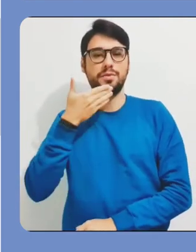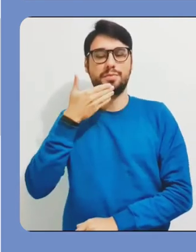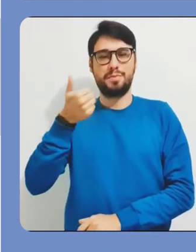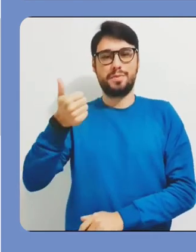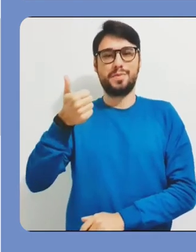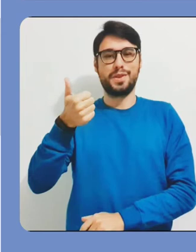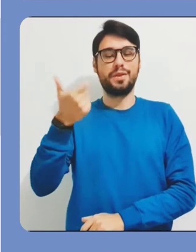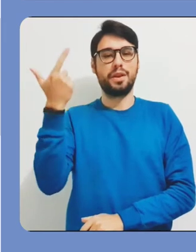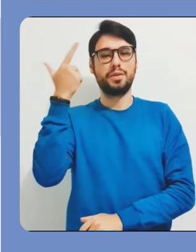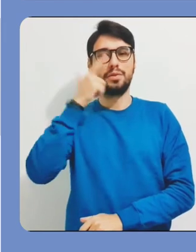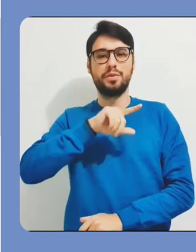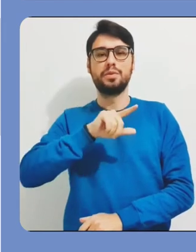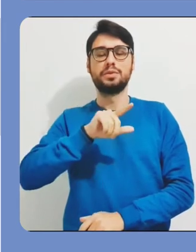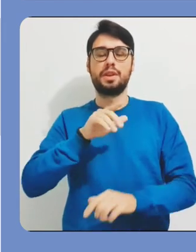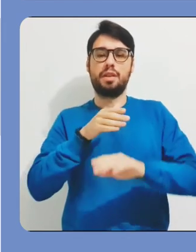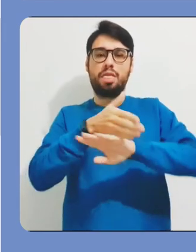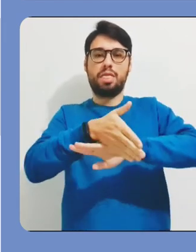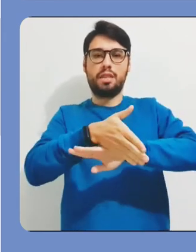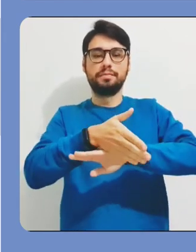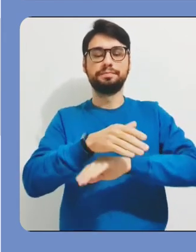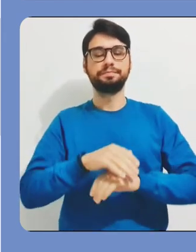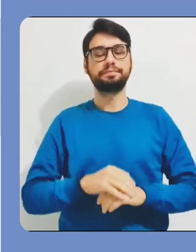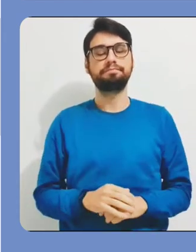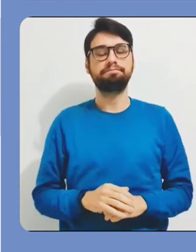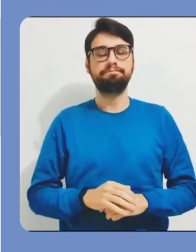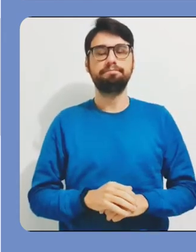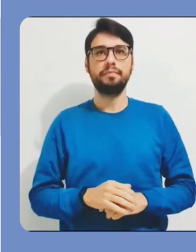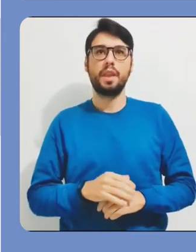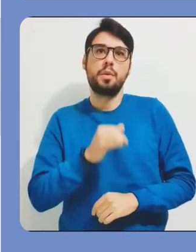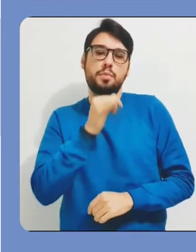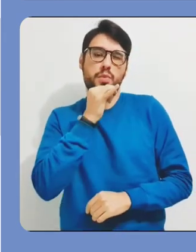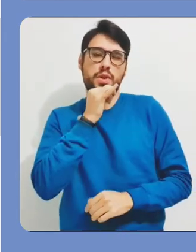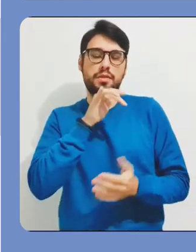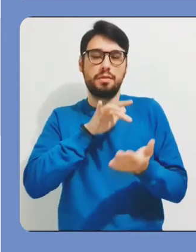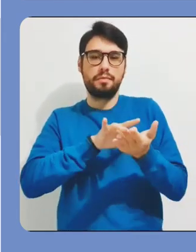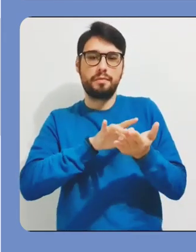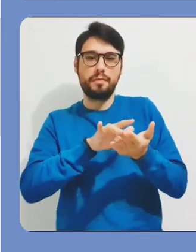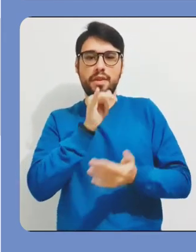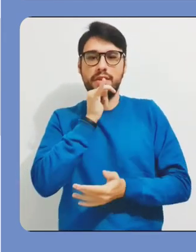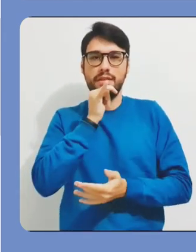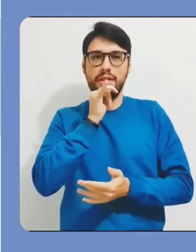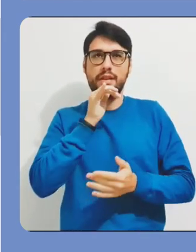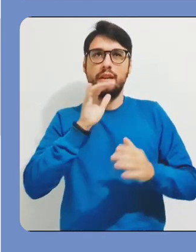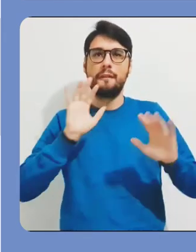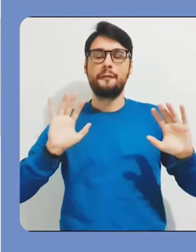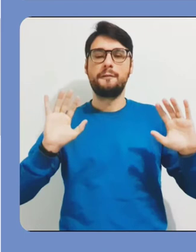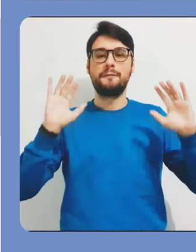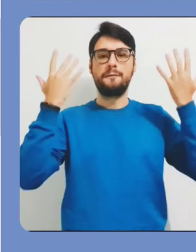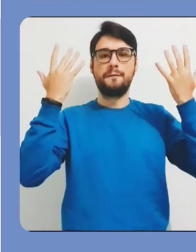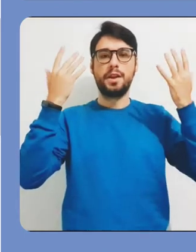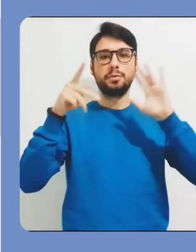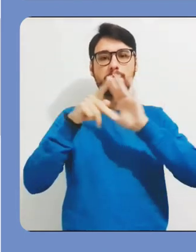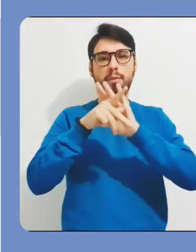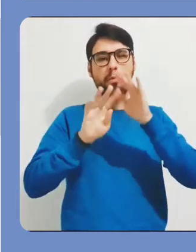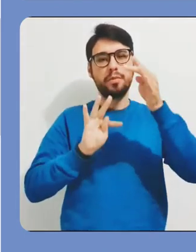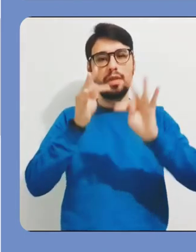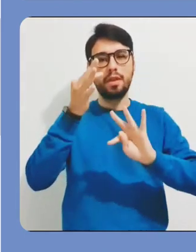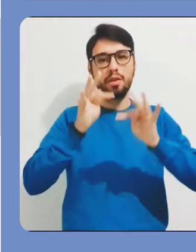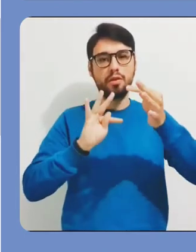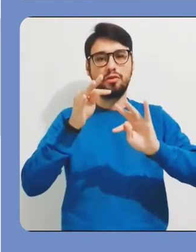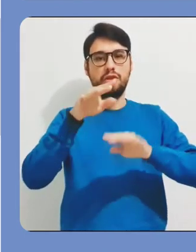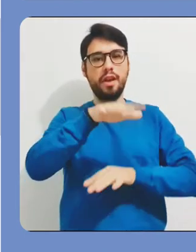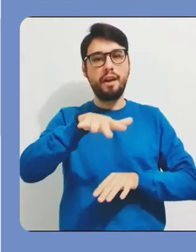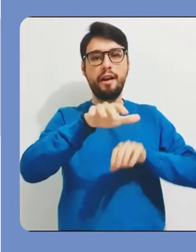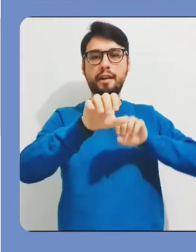evitar palavras longas ou de grafia muito difícil. Então aqui neste caso, como essa página que a gente vai criar